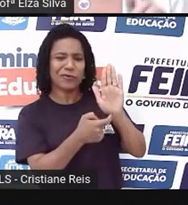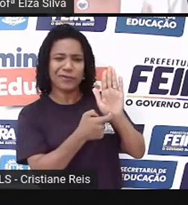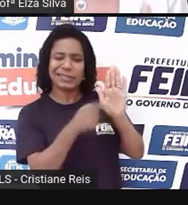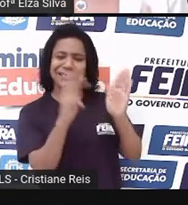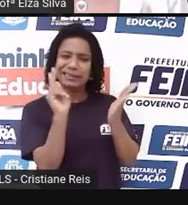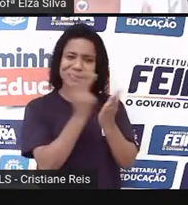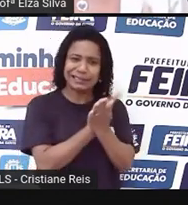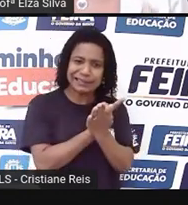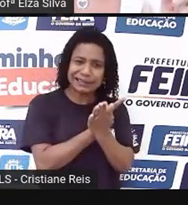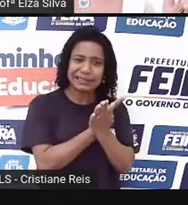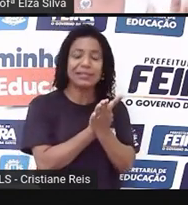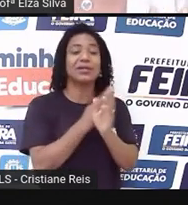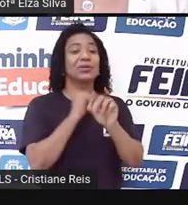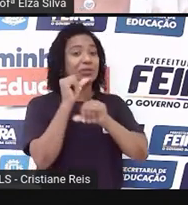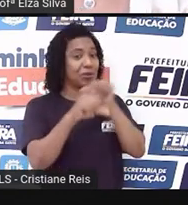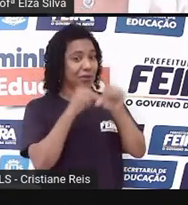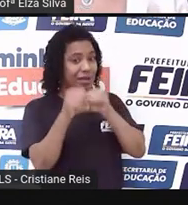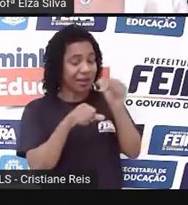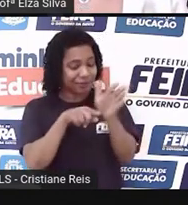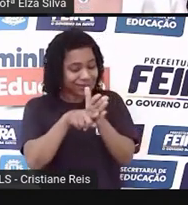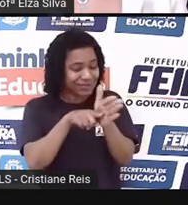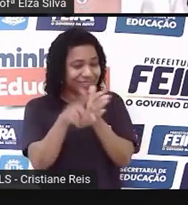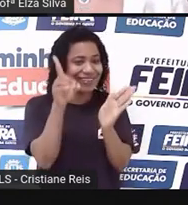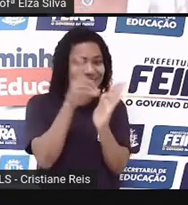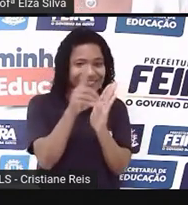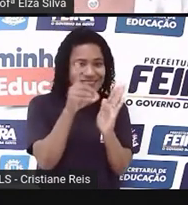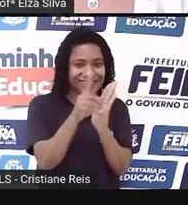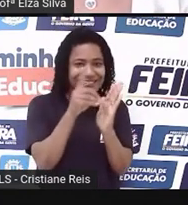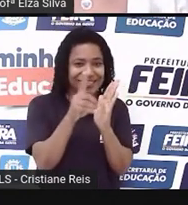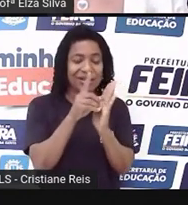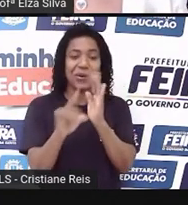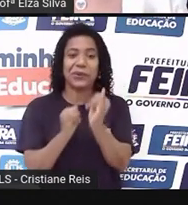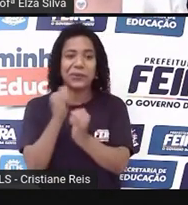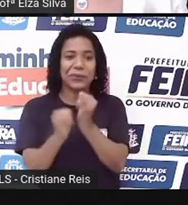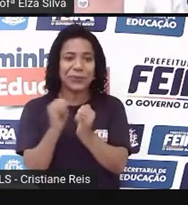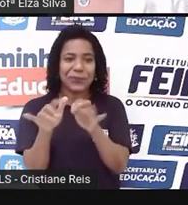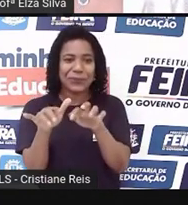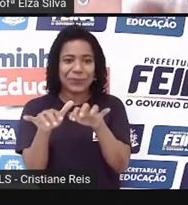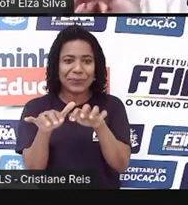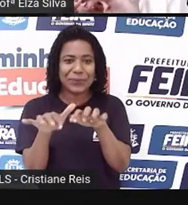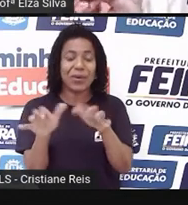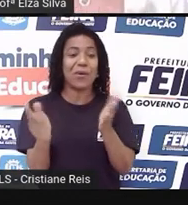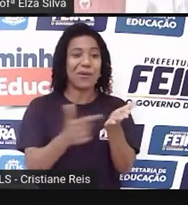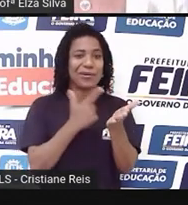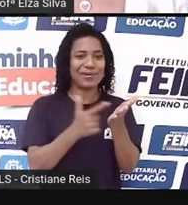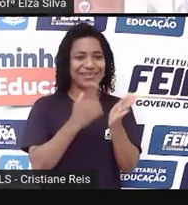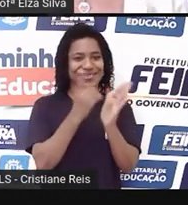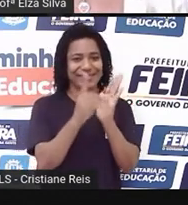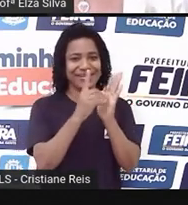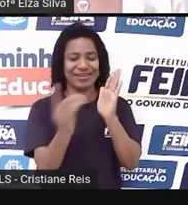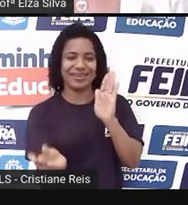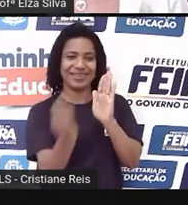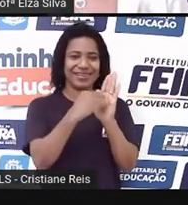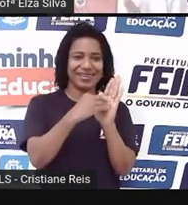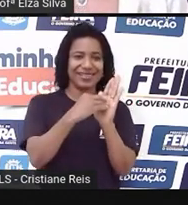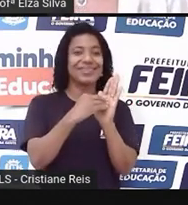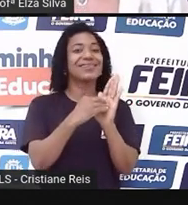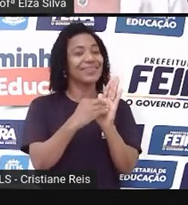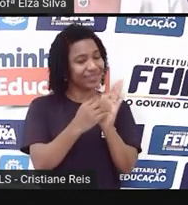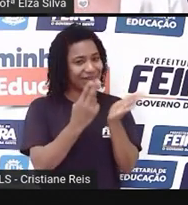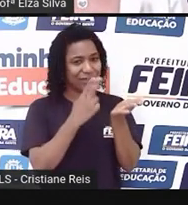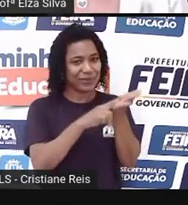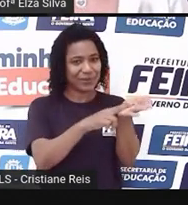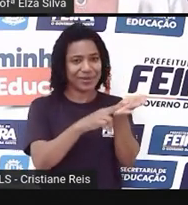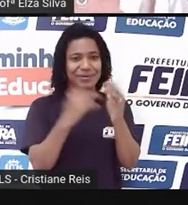E se existirem, pesquise num dicionário online ou físico. E envie o seu e-mail e aguarde a